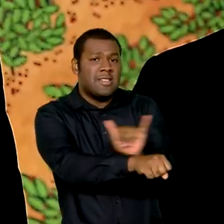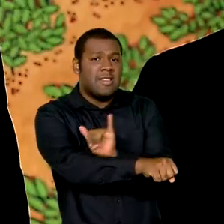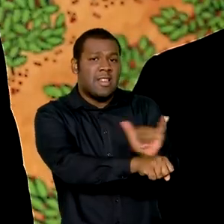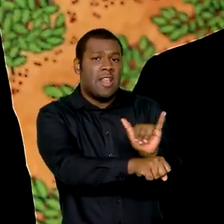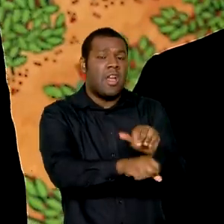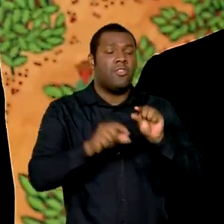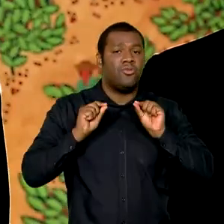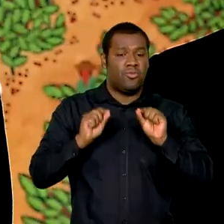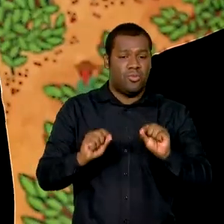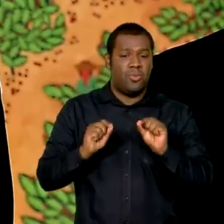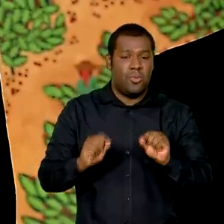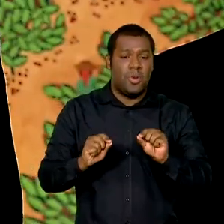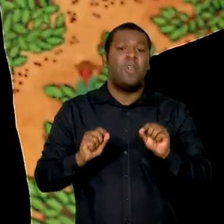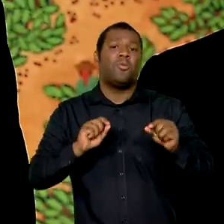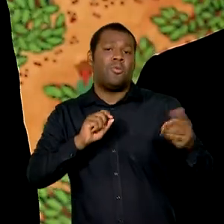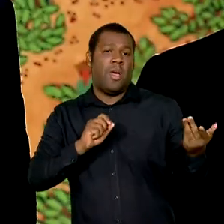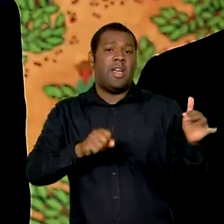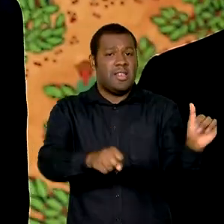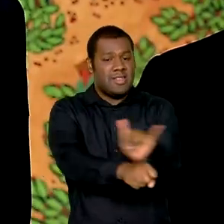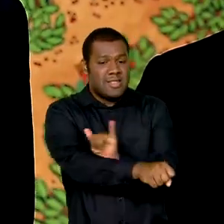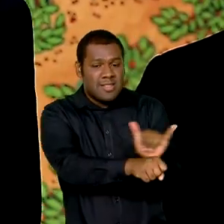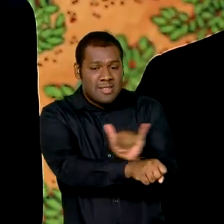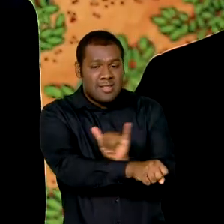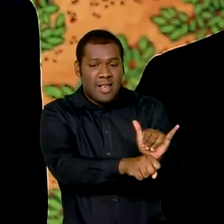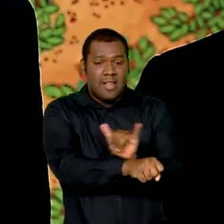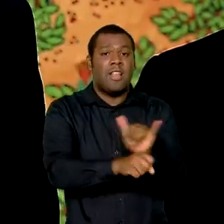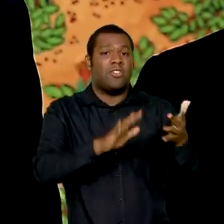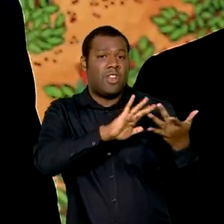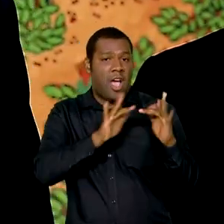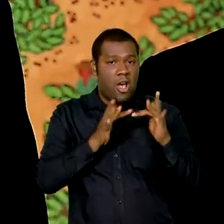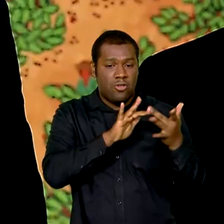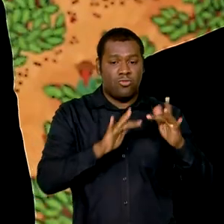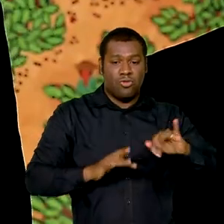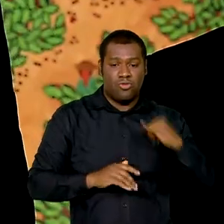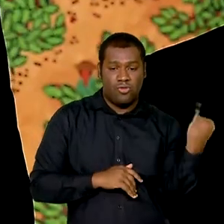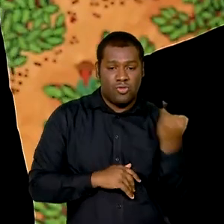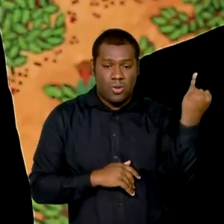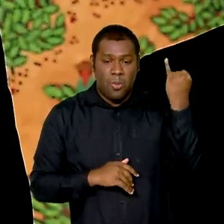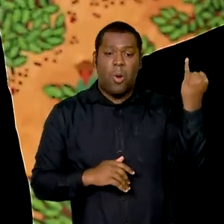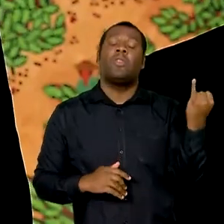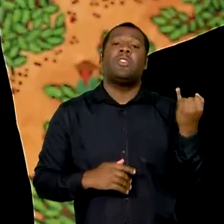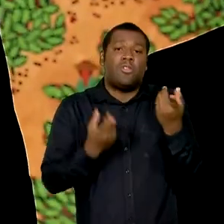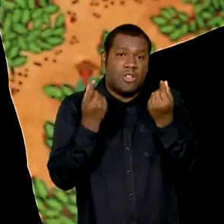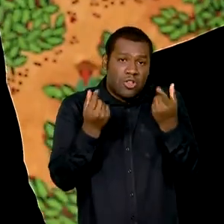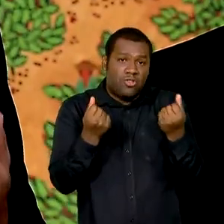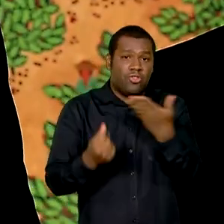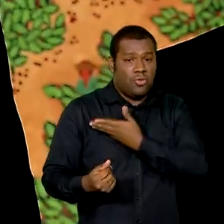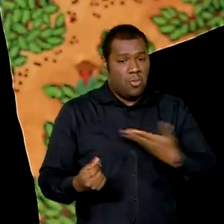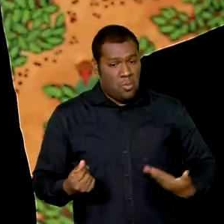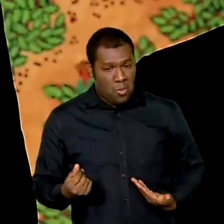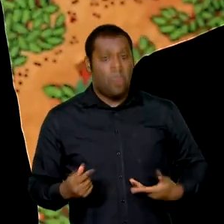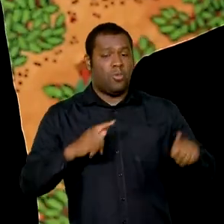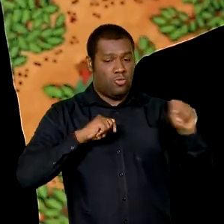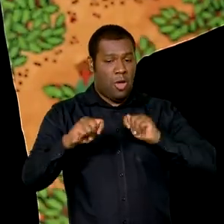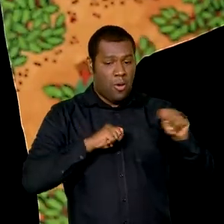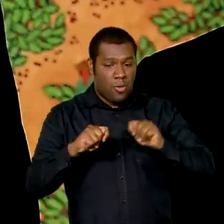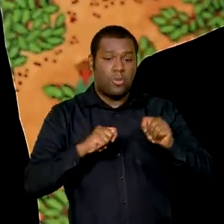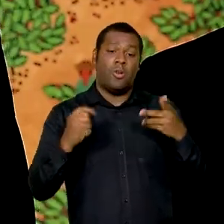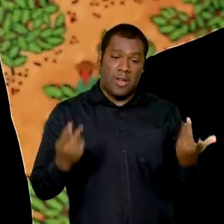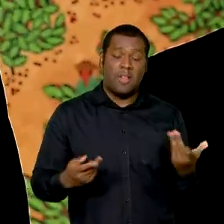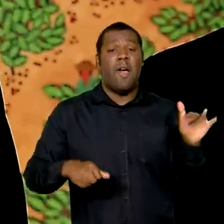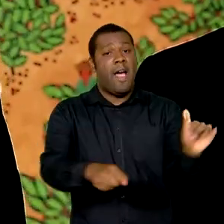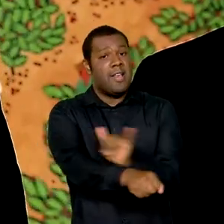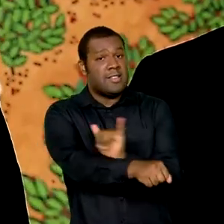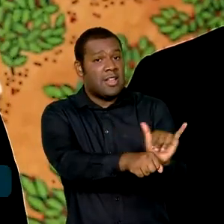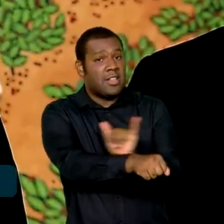dessas medidas, que são medidas muito importantes para a saúde das contas públicas, que a gente possa aprová-las o mais rápido possível.